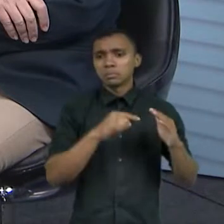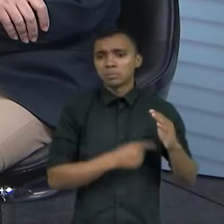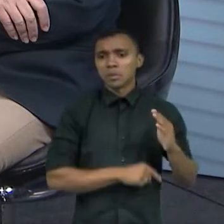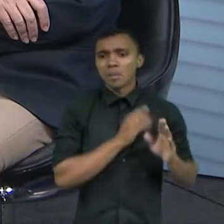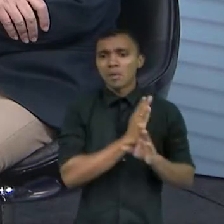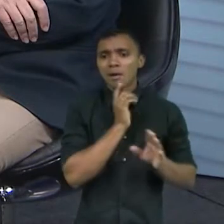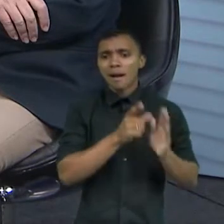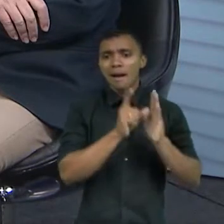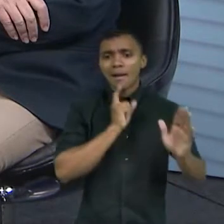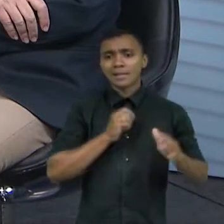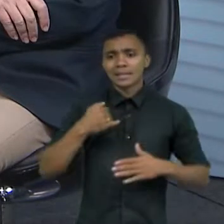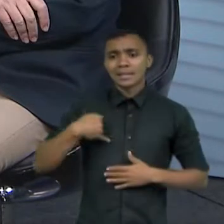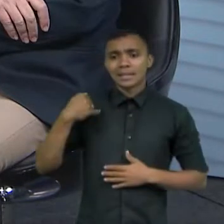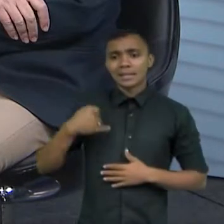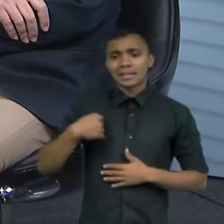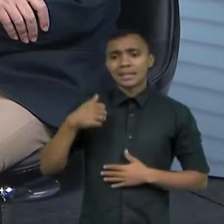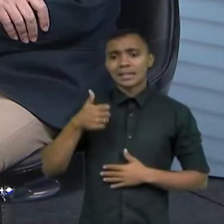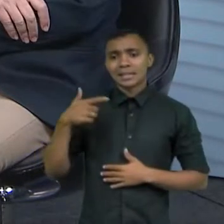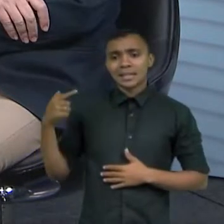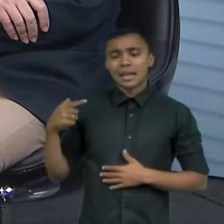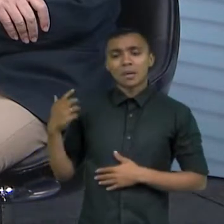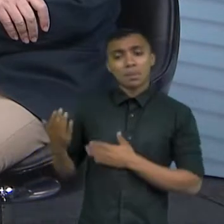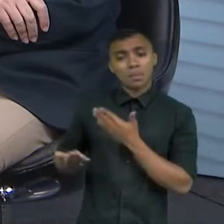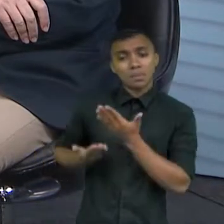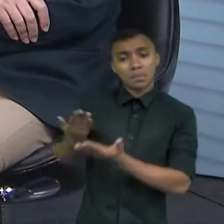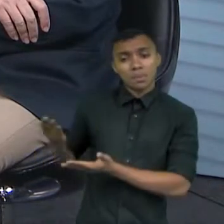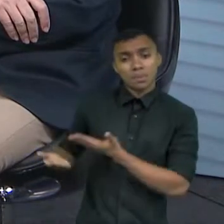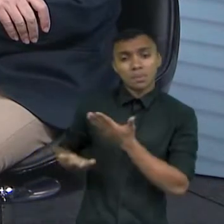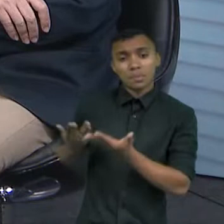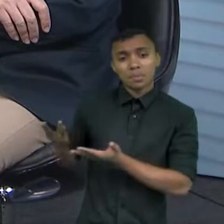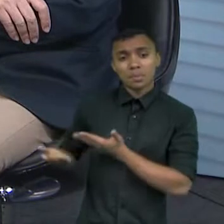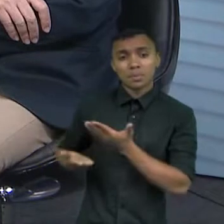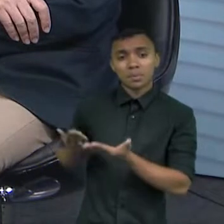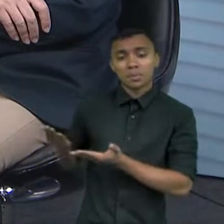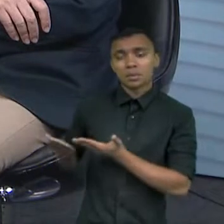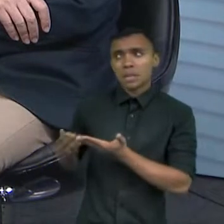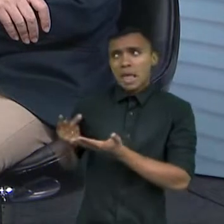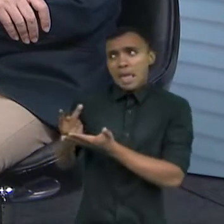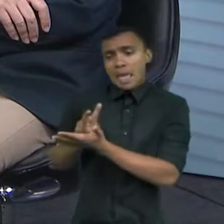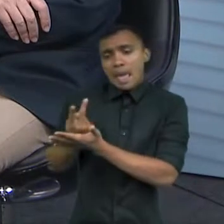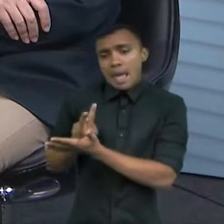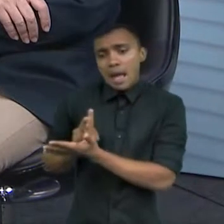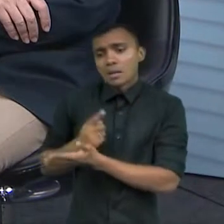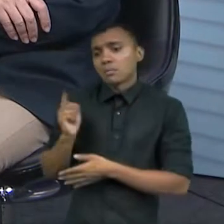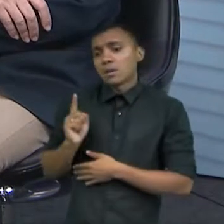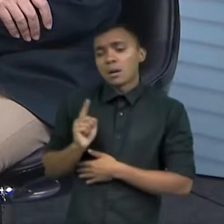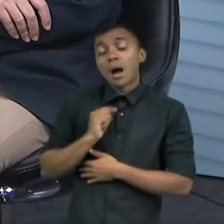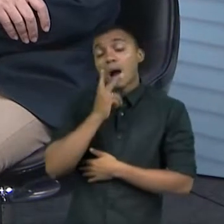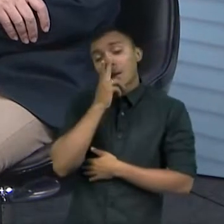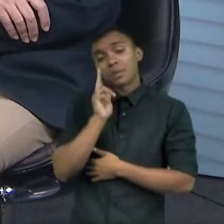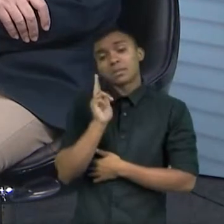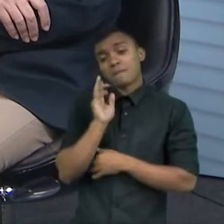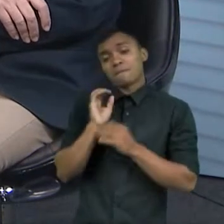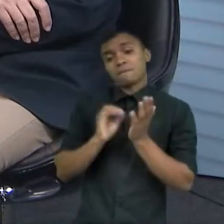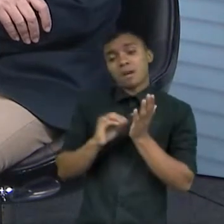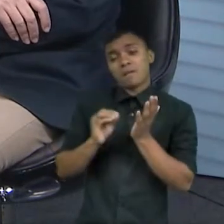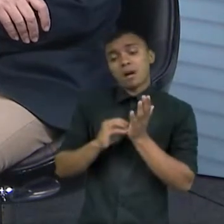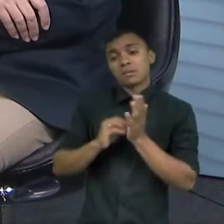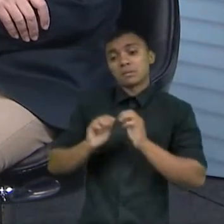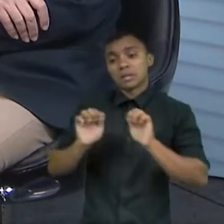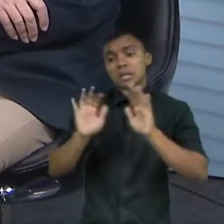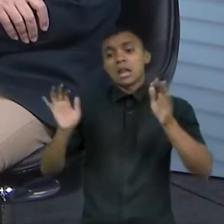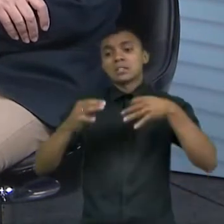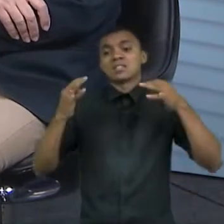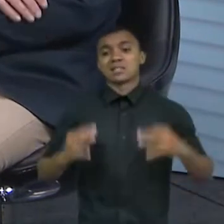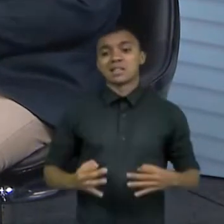ficou até os 17 anos fazendo um tratamento vamos dizer não digo errado mas insuficiente né não direcionado